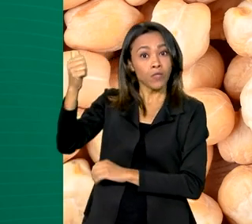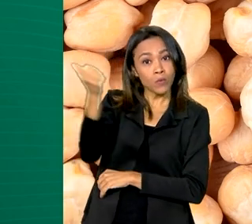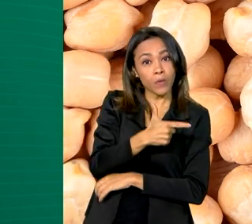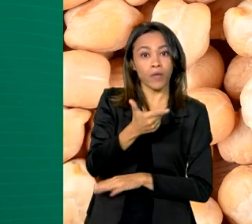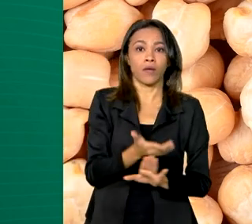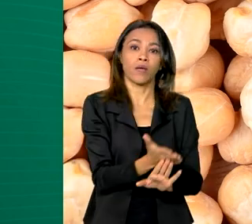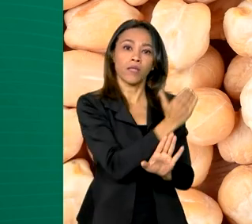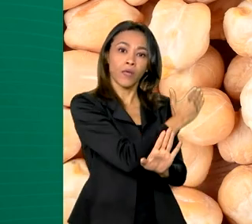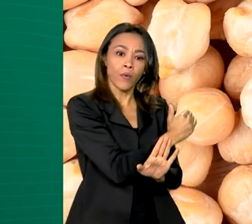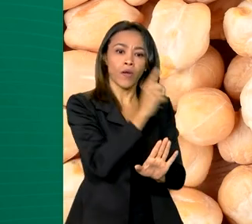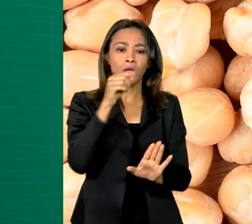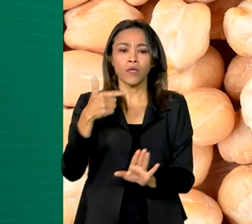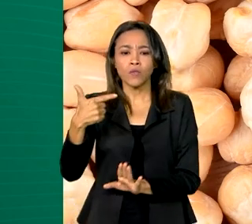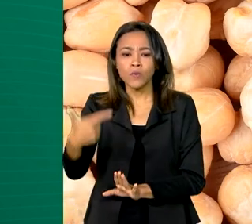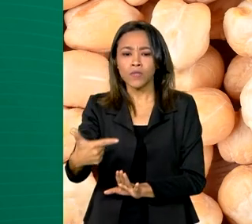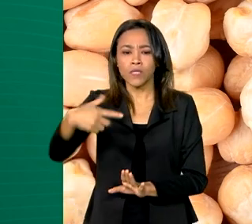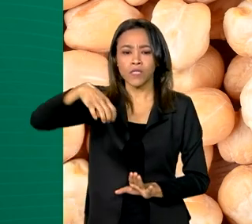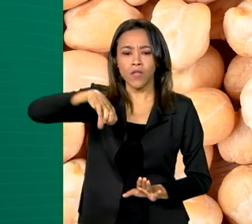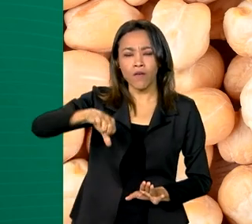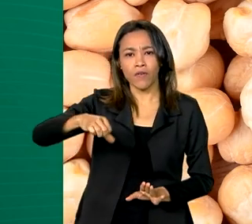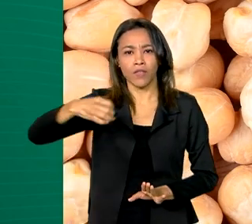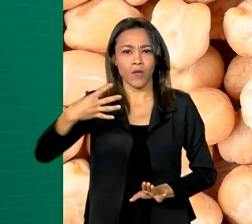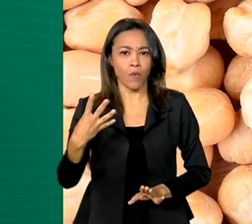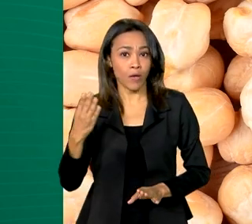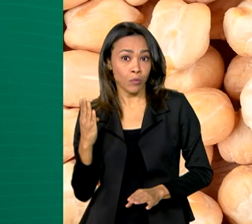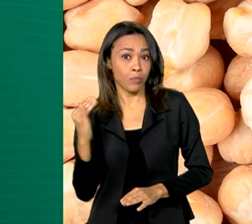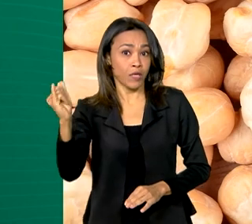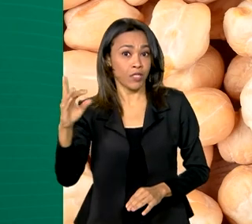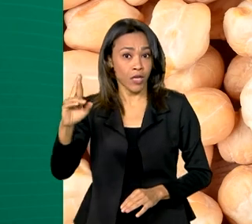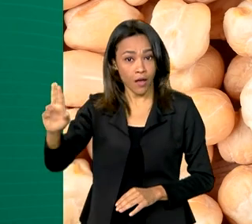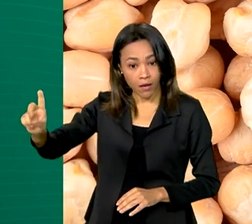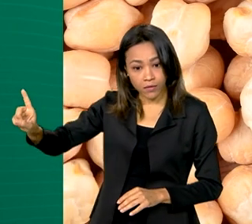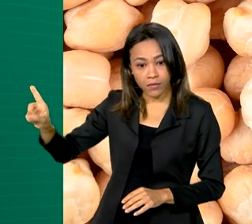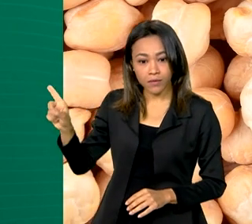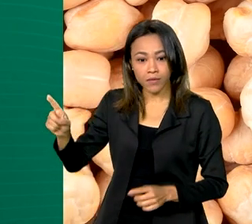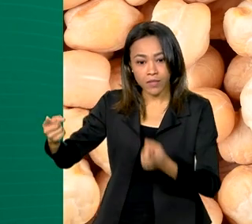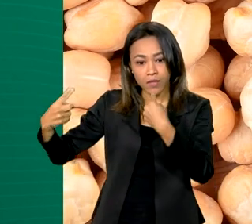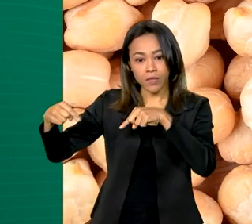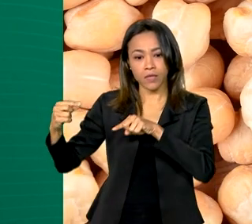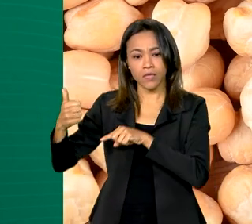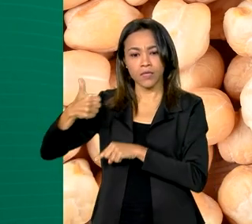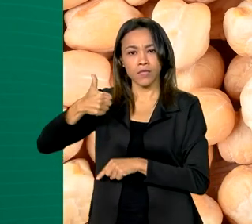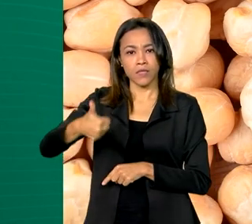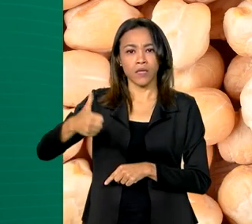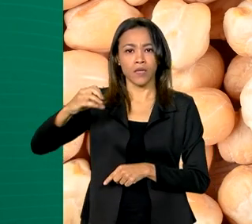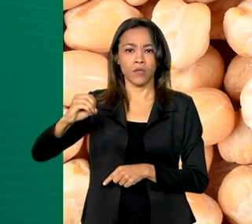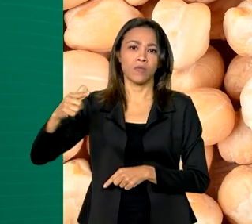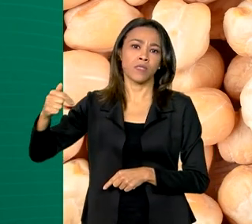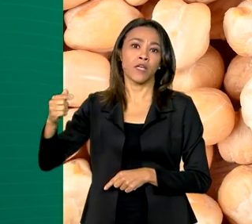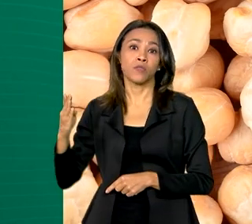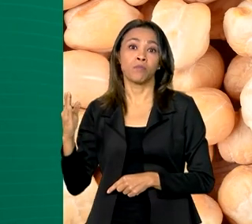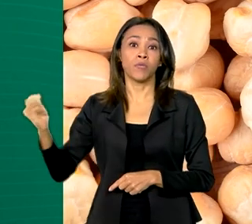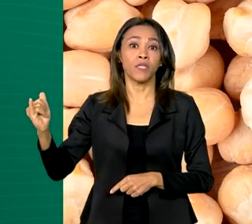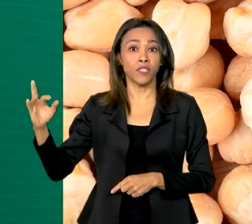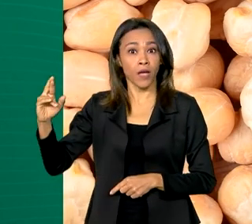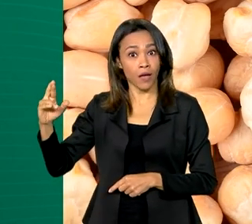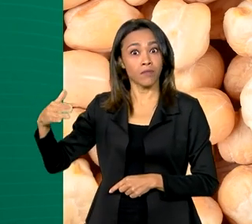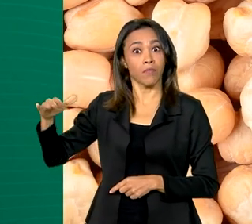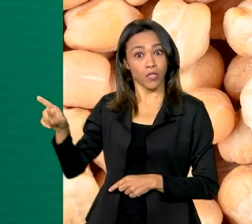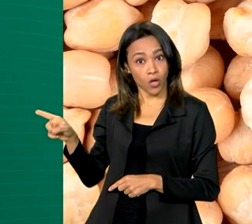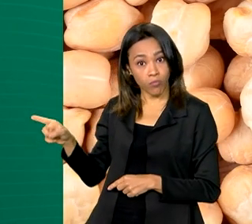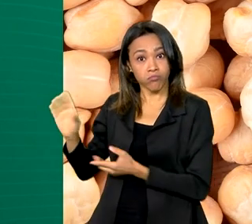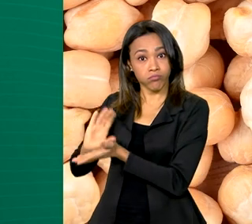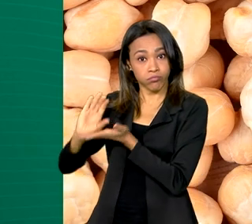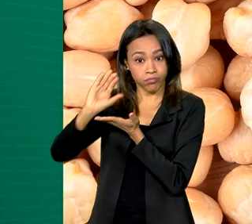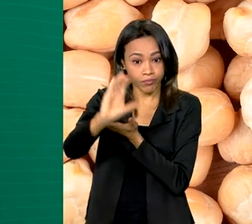Serão R$ 294 bilhões para custeio e comercialização e mais de R 107 bilhões para investimentos.